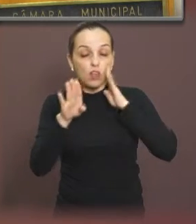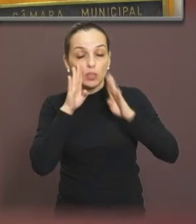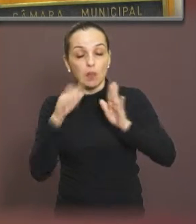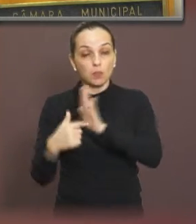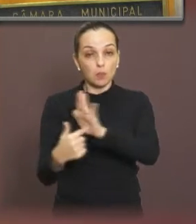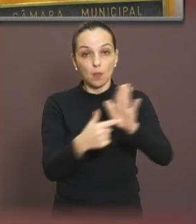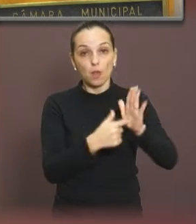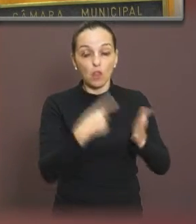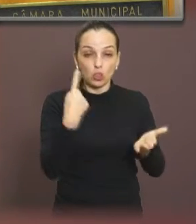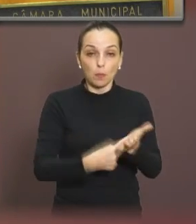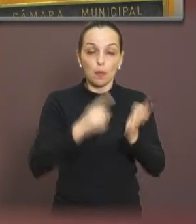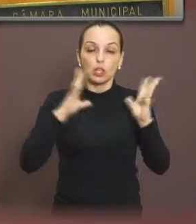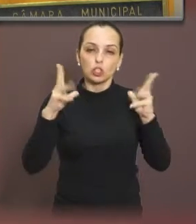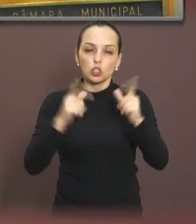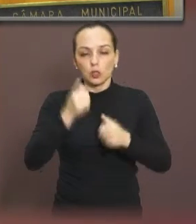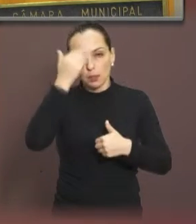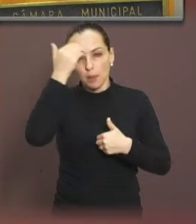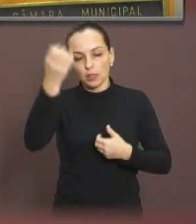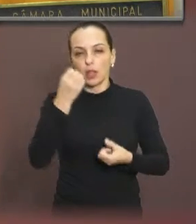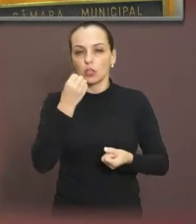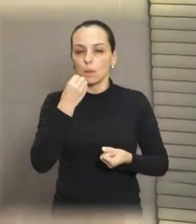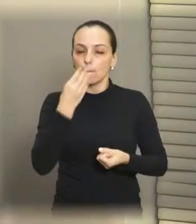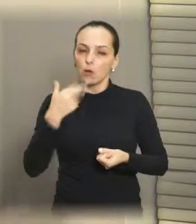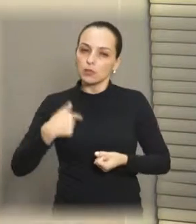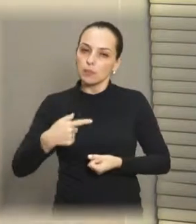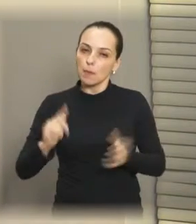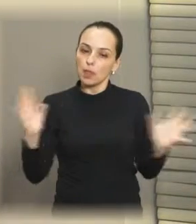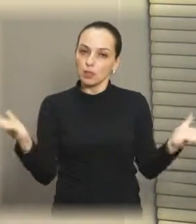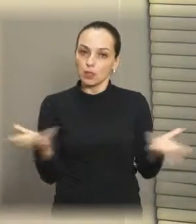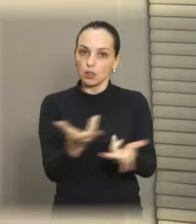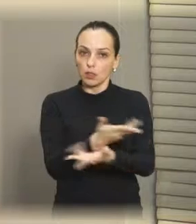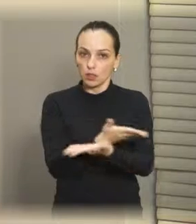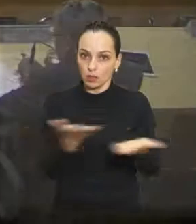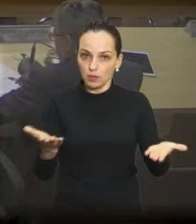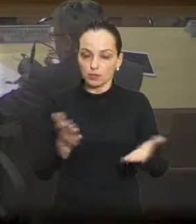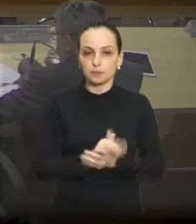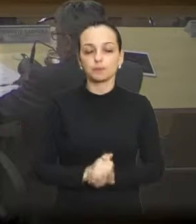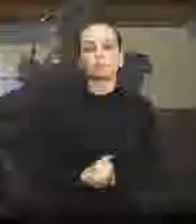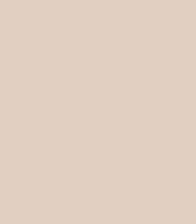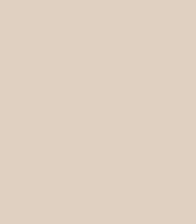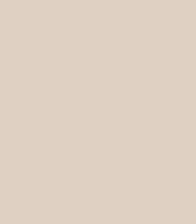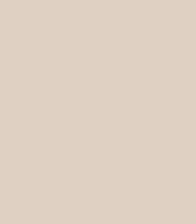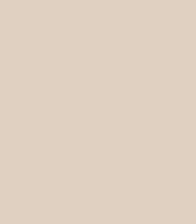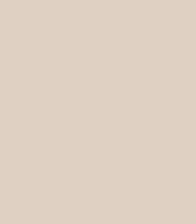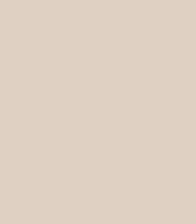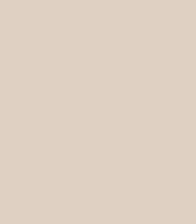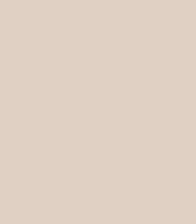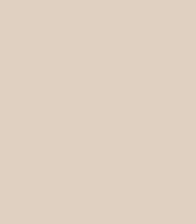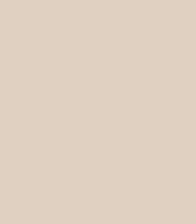e olhar tudo o que nós fizemos. Muito obrigada, boa semana a todos. Obrigado, vereadora. Terminado.